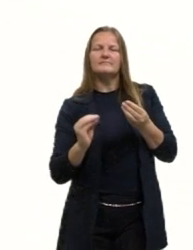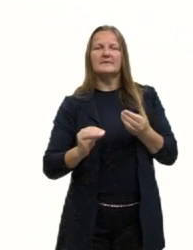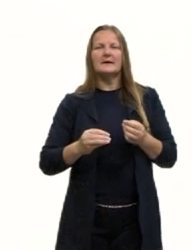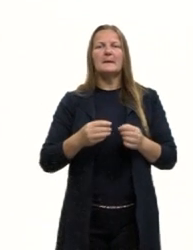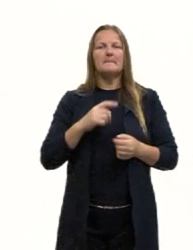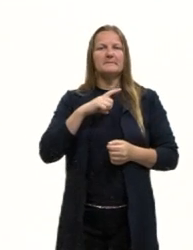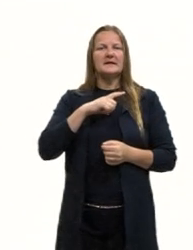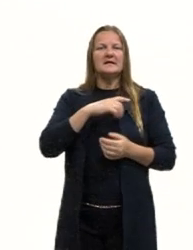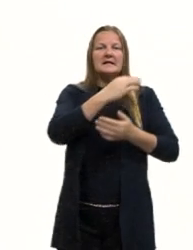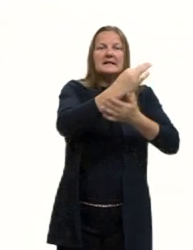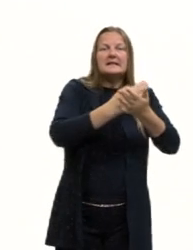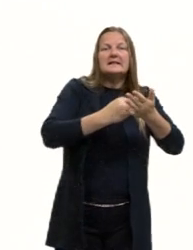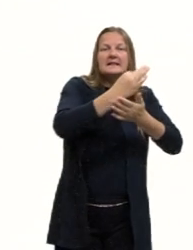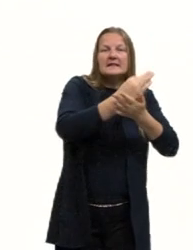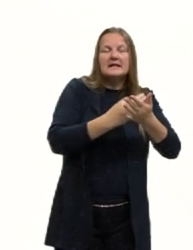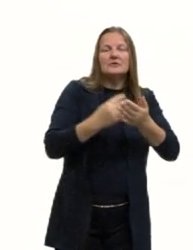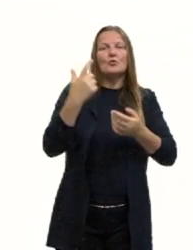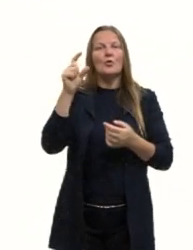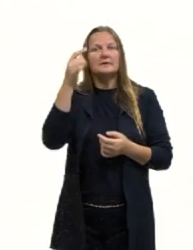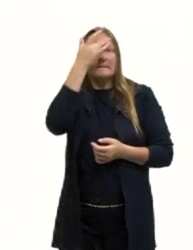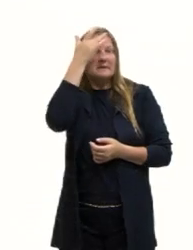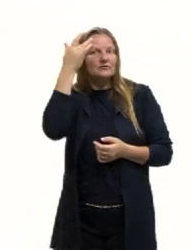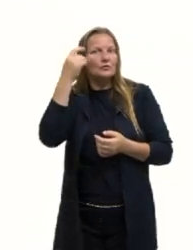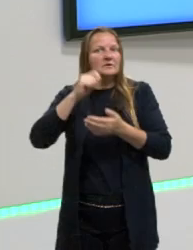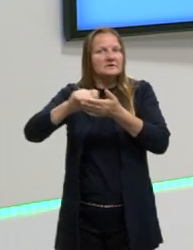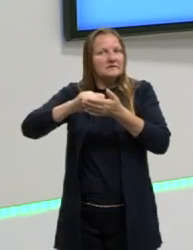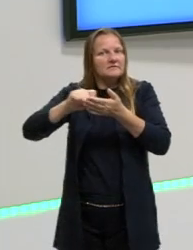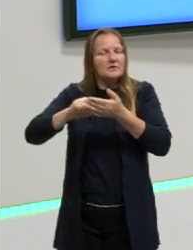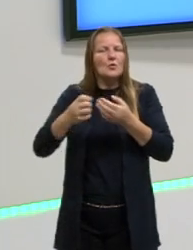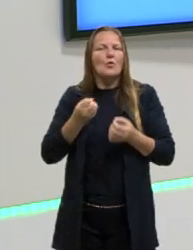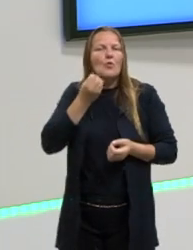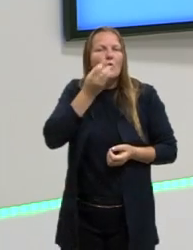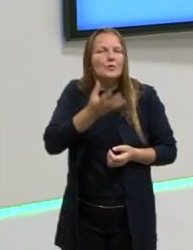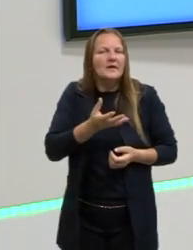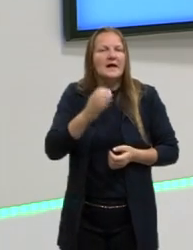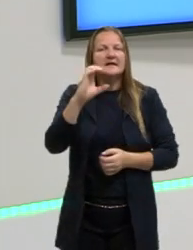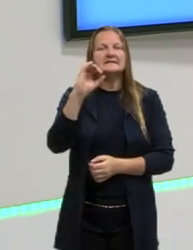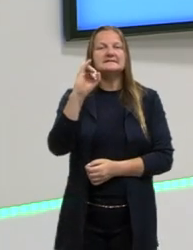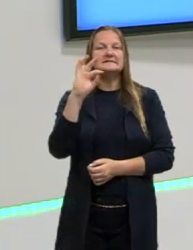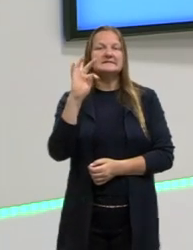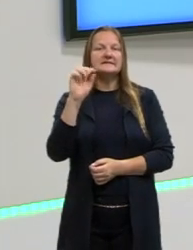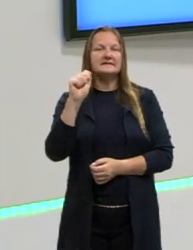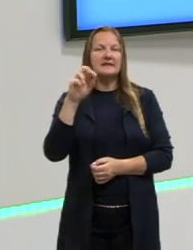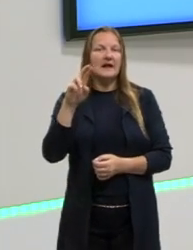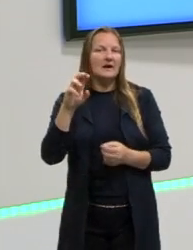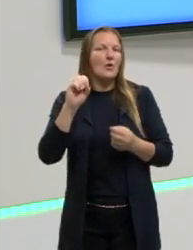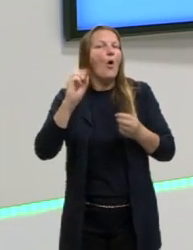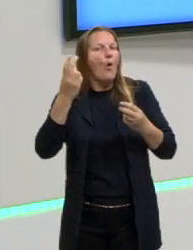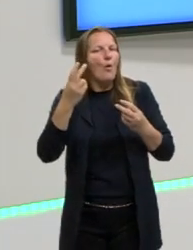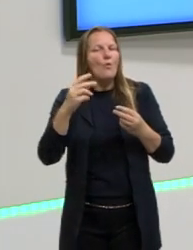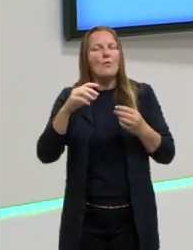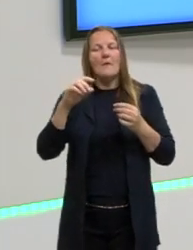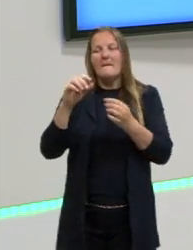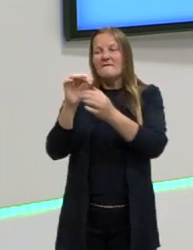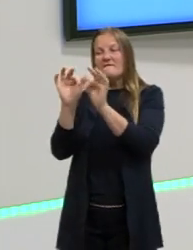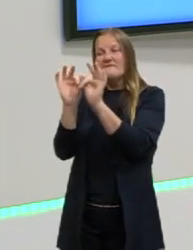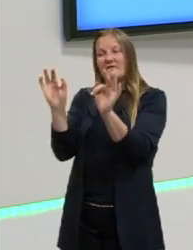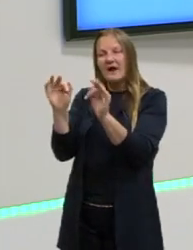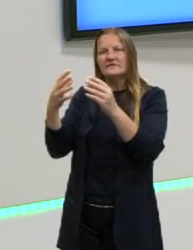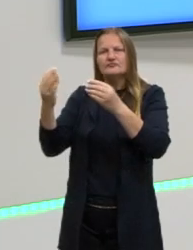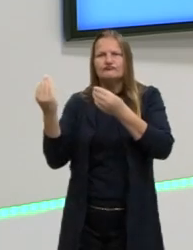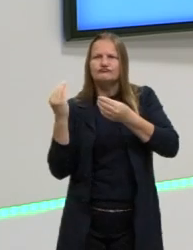hipertextos, né? Vai se recorrer a outros textos. tu vai citar ou tu vai parafrasear pessoas que são